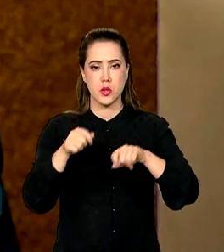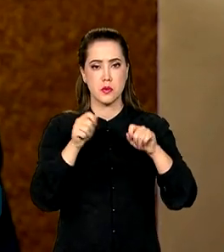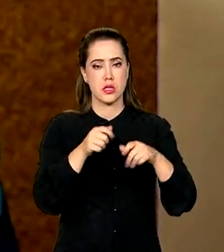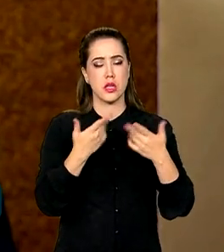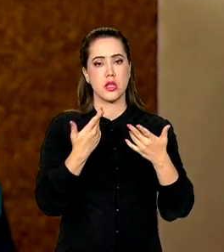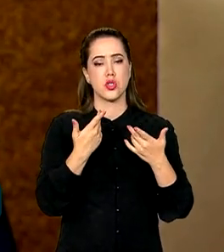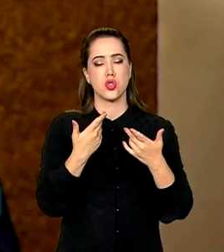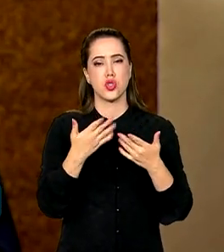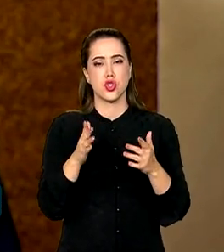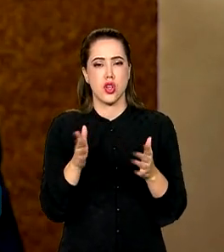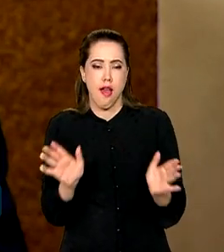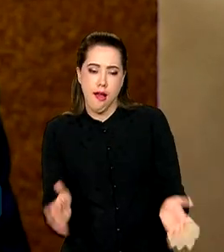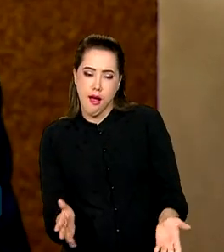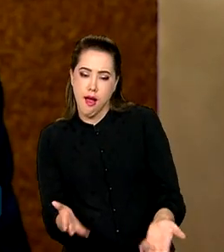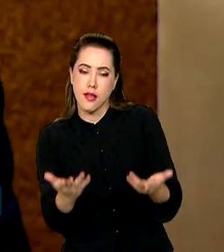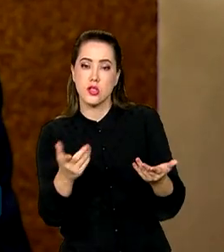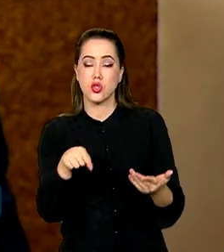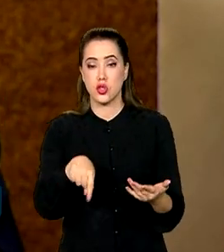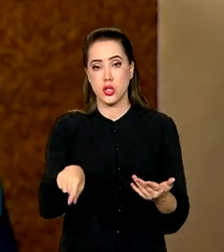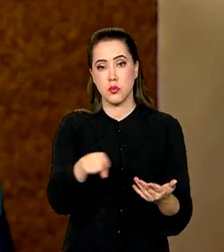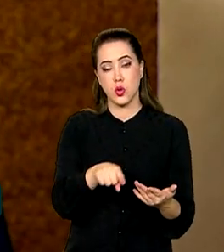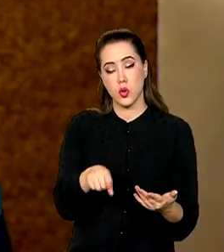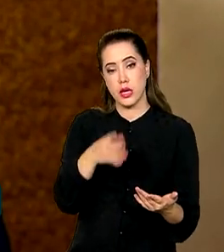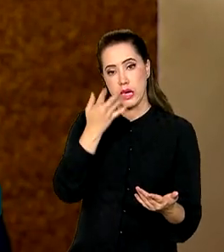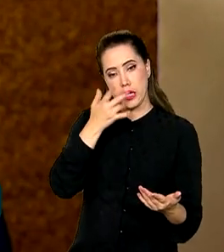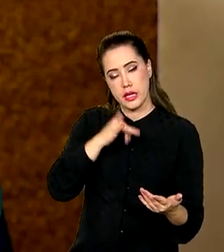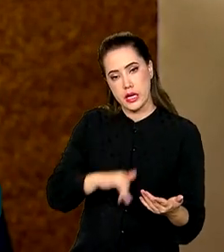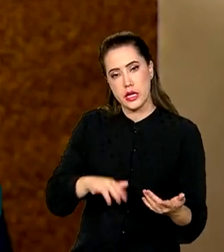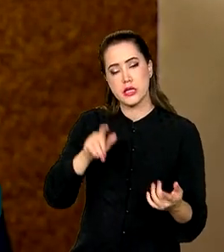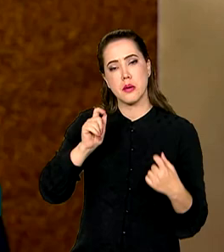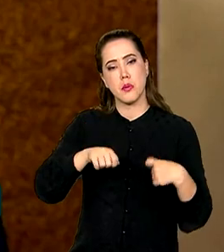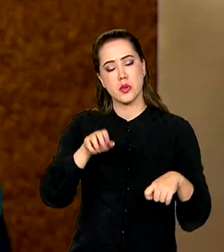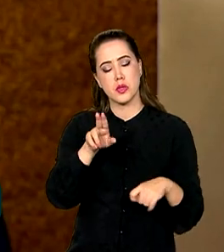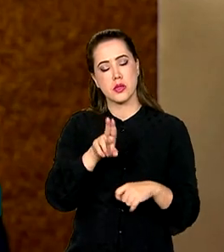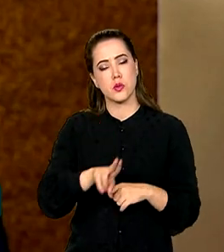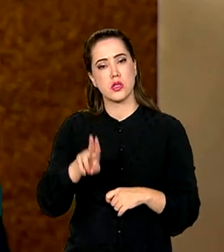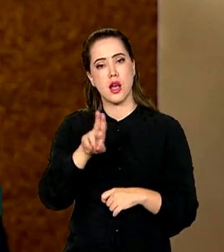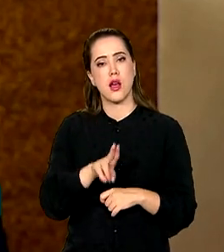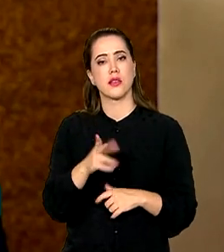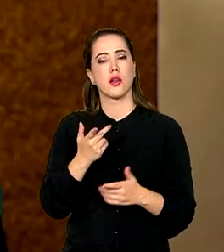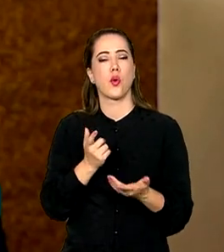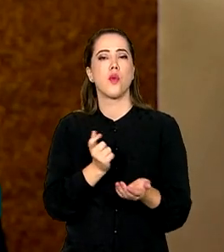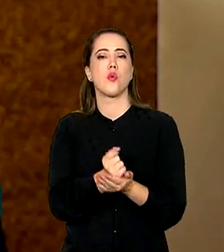publicitária que trate crianças e adolescentes como consumidores.